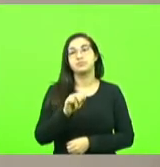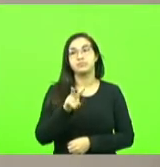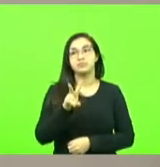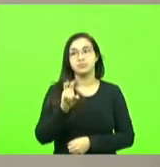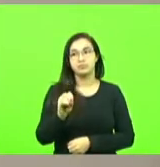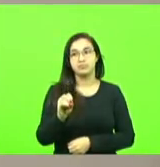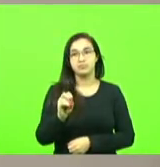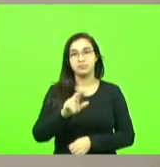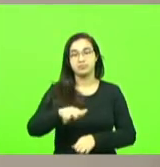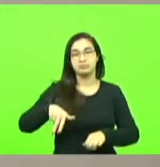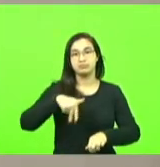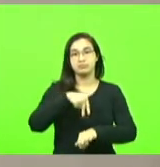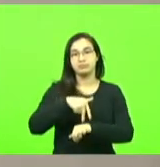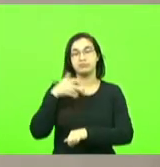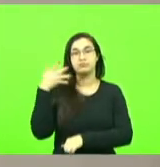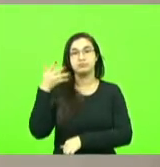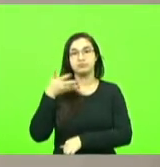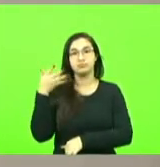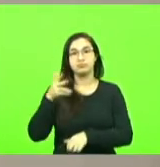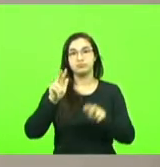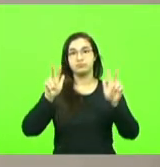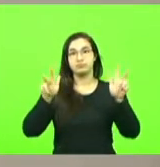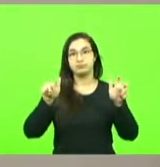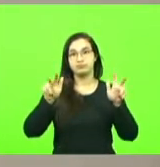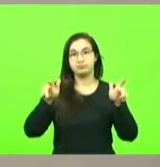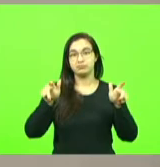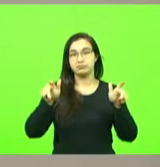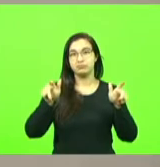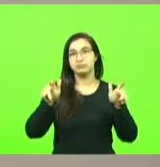uso da palavra para falar acerca dos assuntos